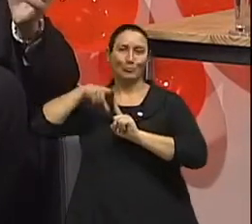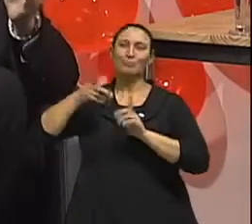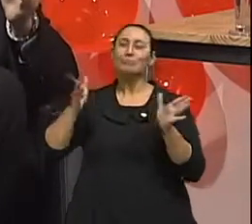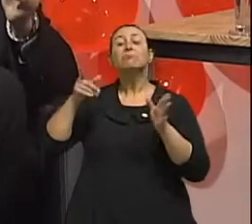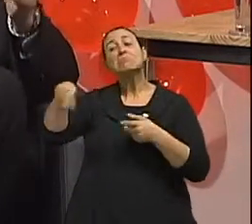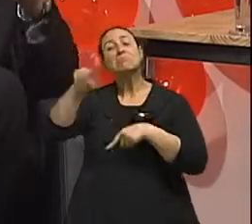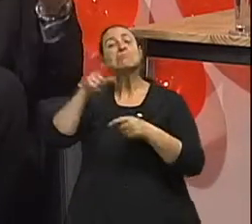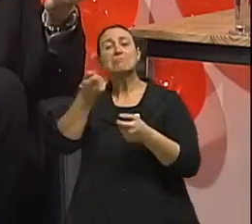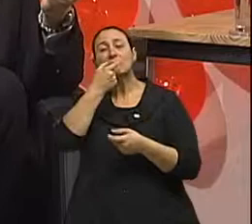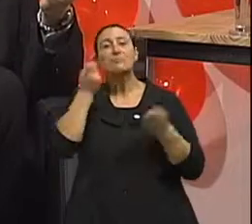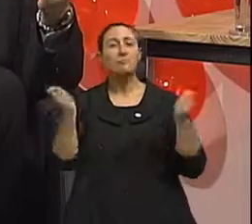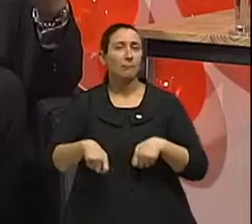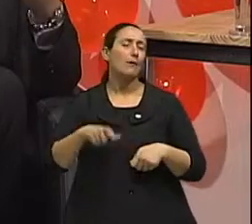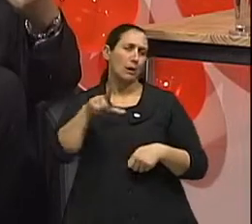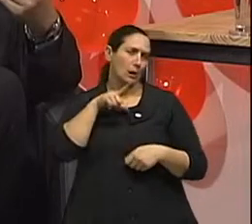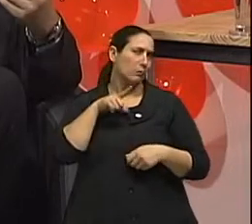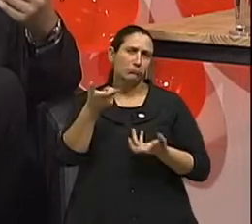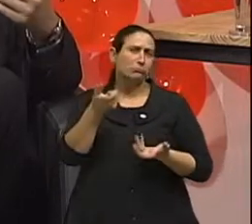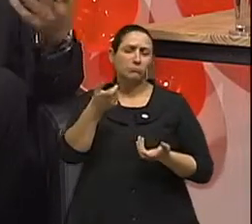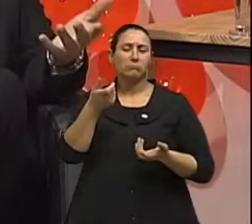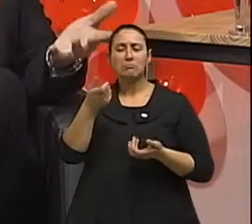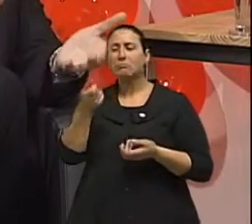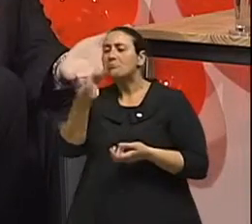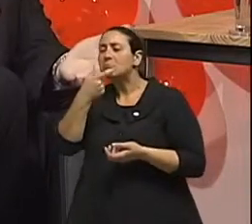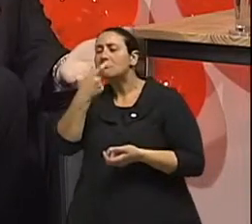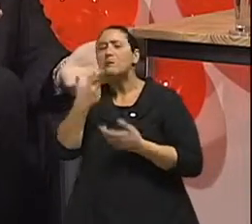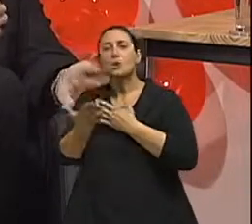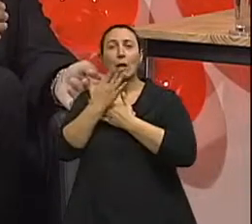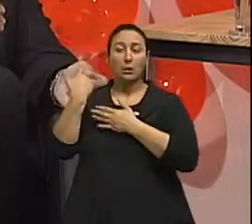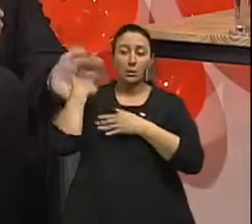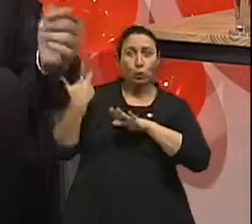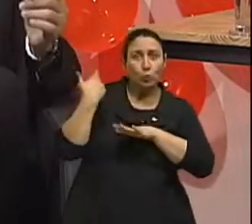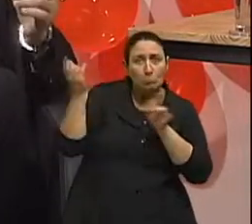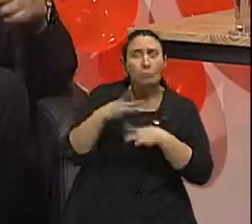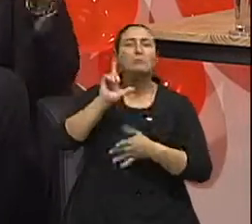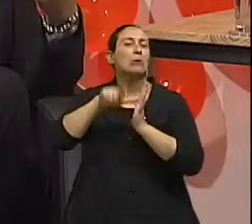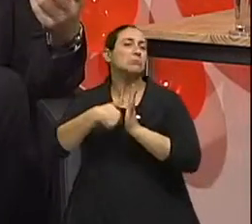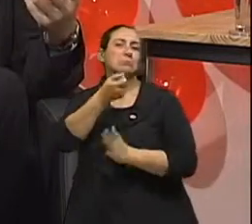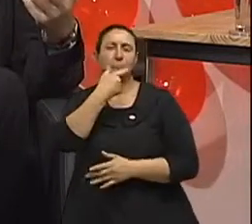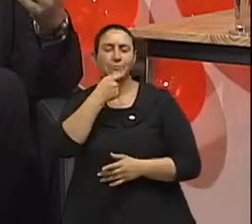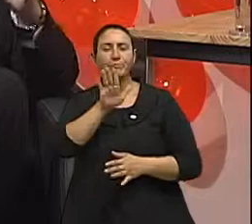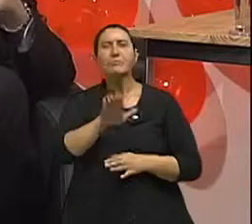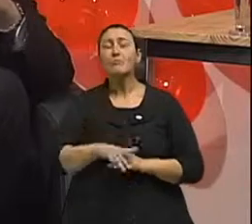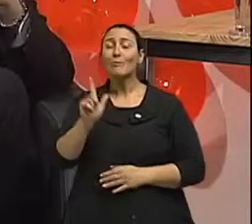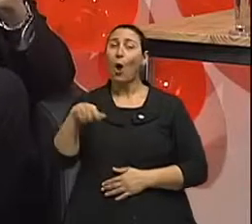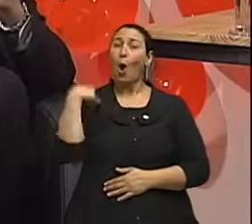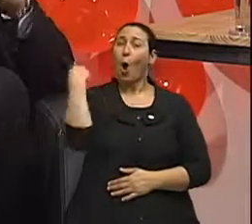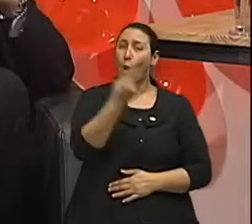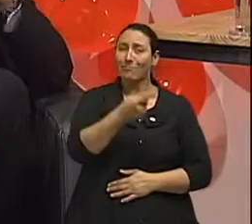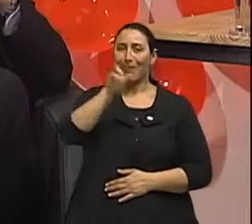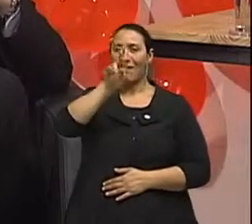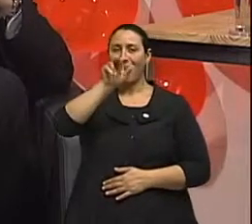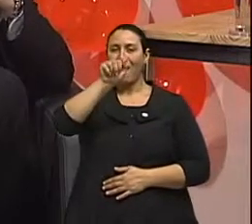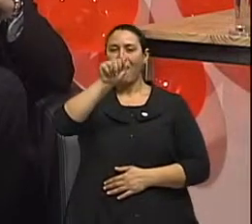vou tratar, e medicamentos de utilização oral de uma forma muito mais fácil. A radioterapia, que é como se fosse um raio